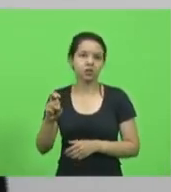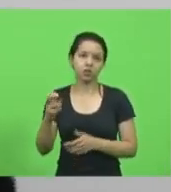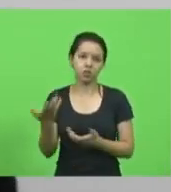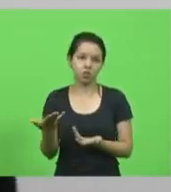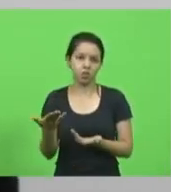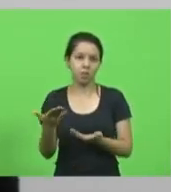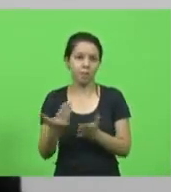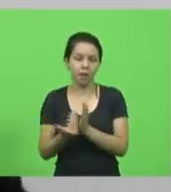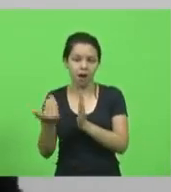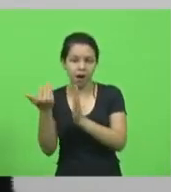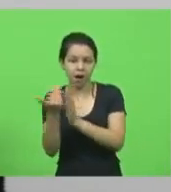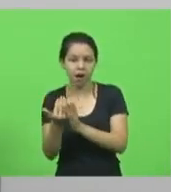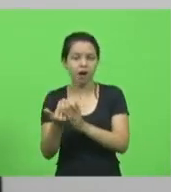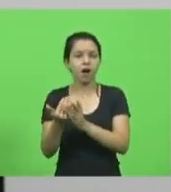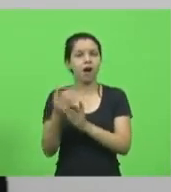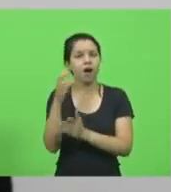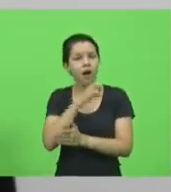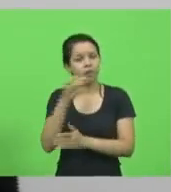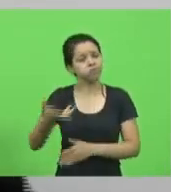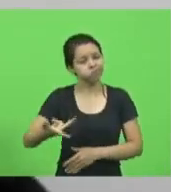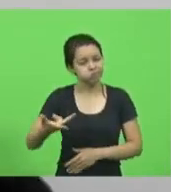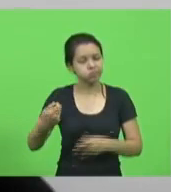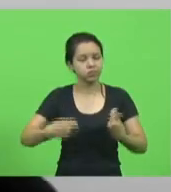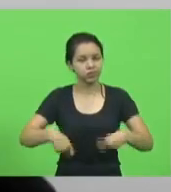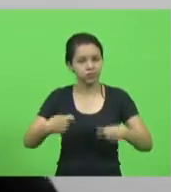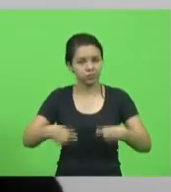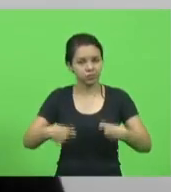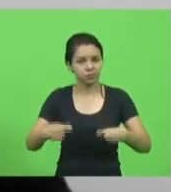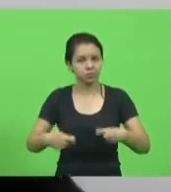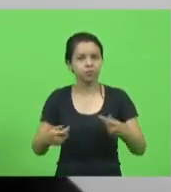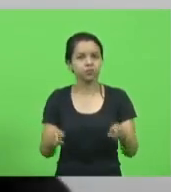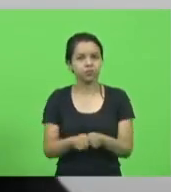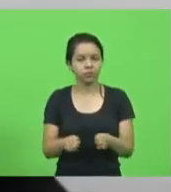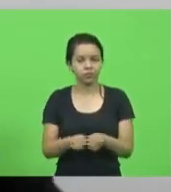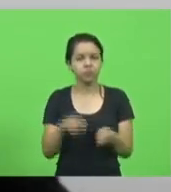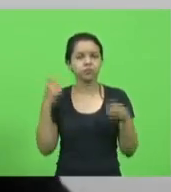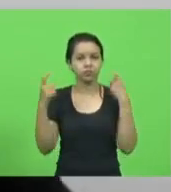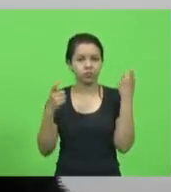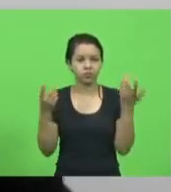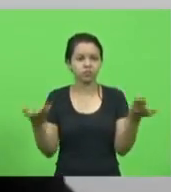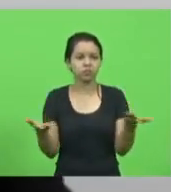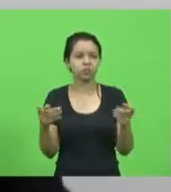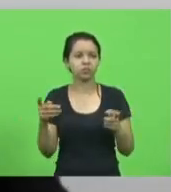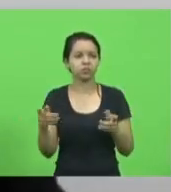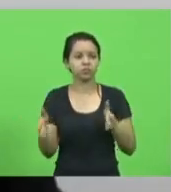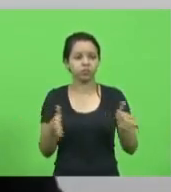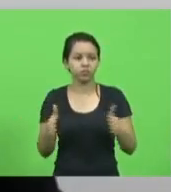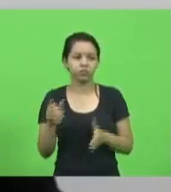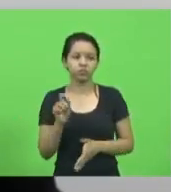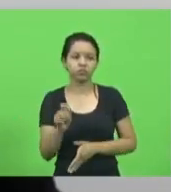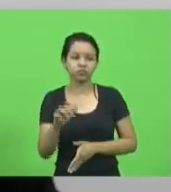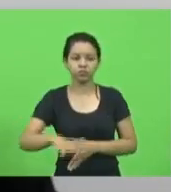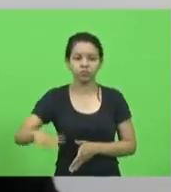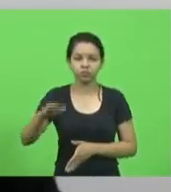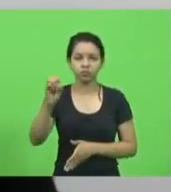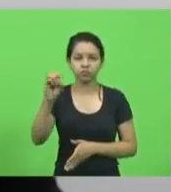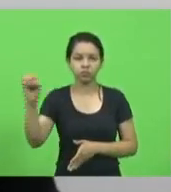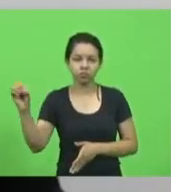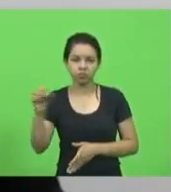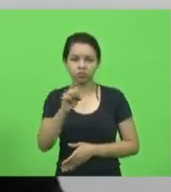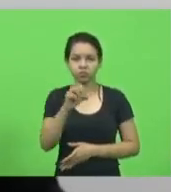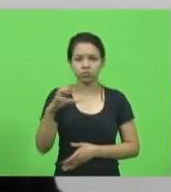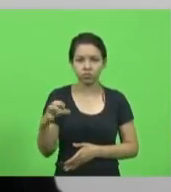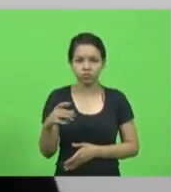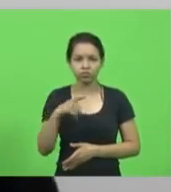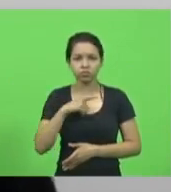isso realmente ande. A preocupação também, nesse momento, na questão do Grande Oeste de Santa Catarina, onde há praticamente